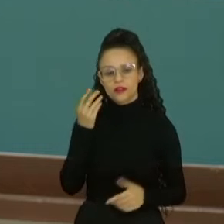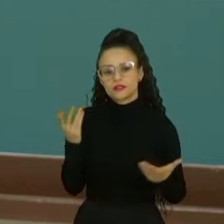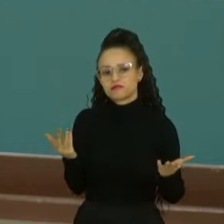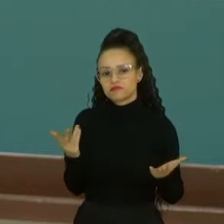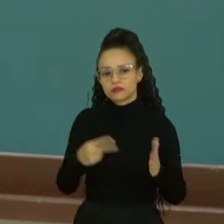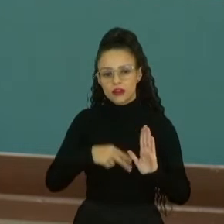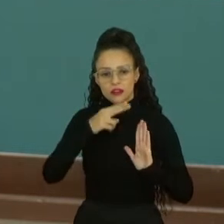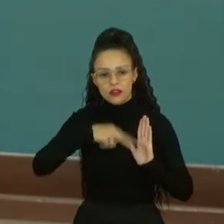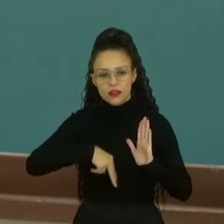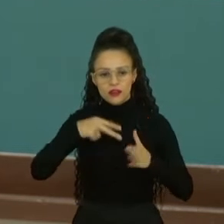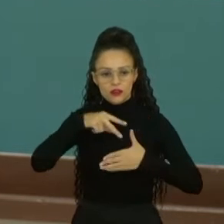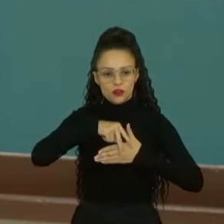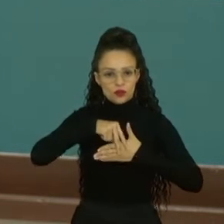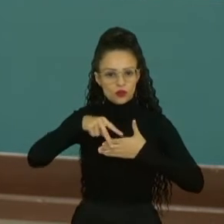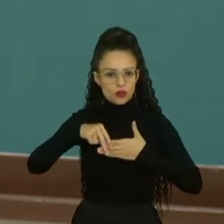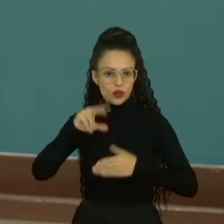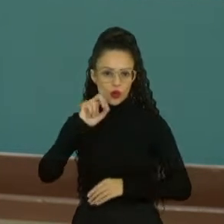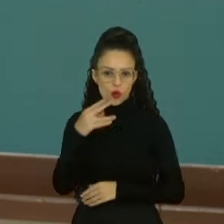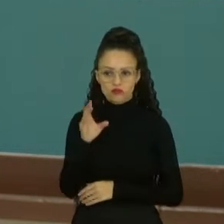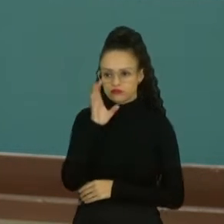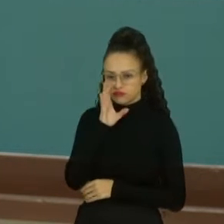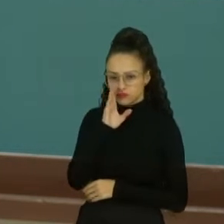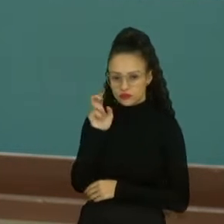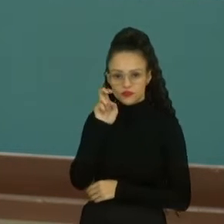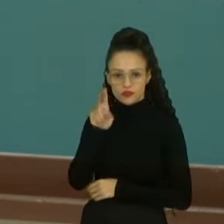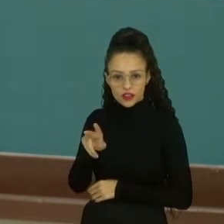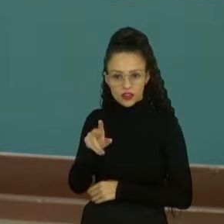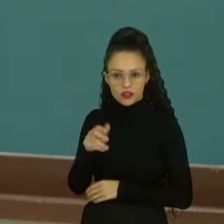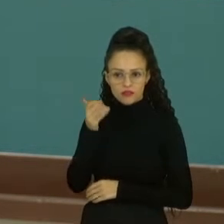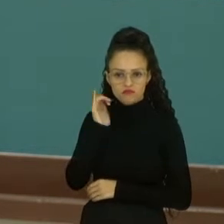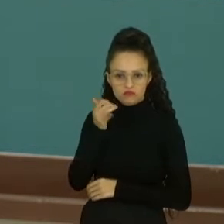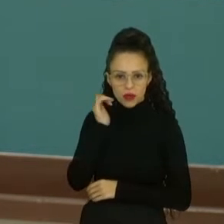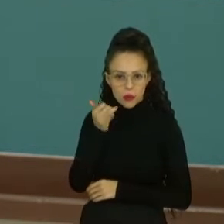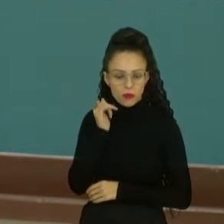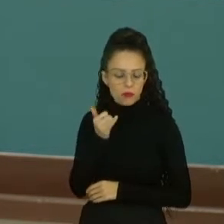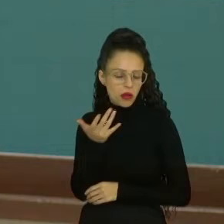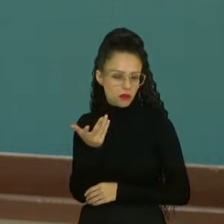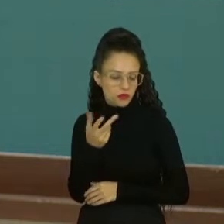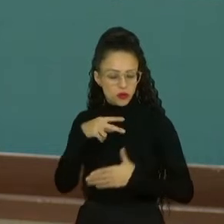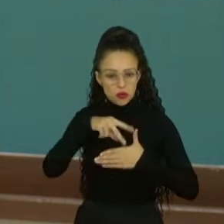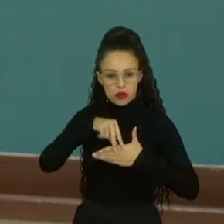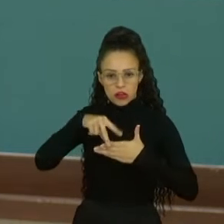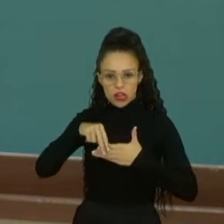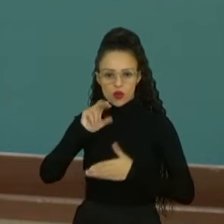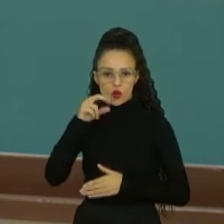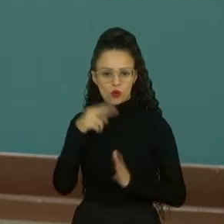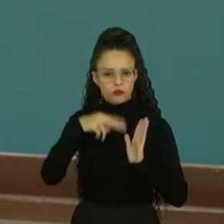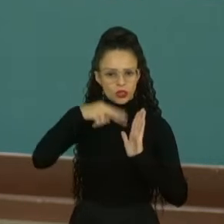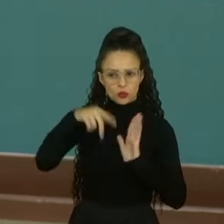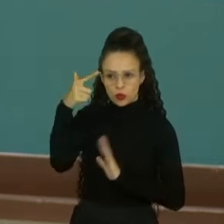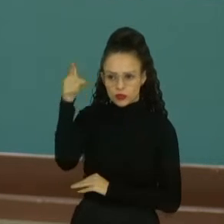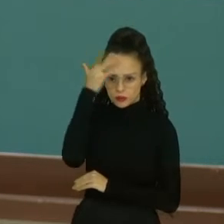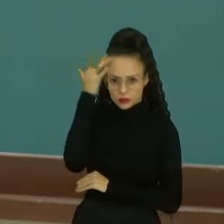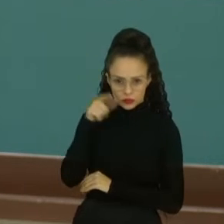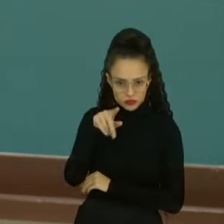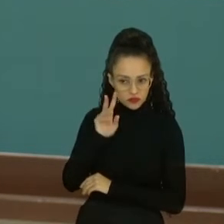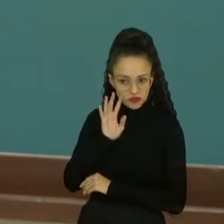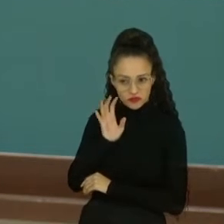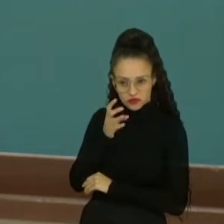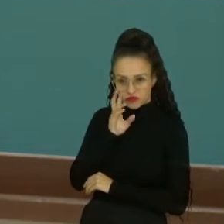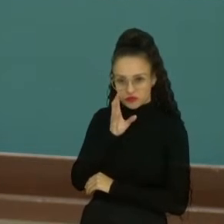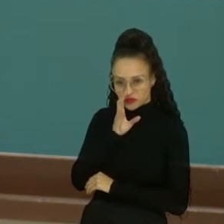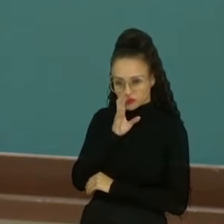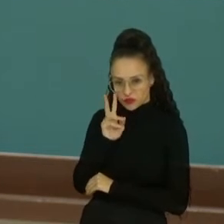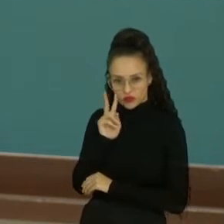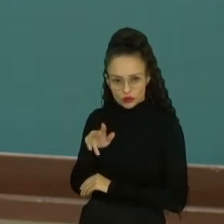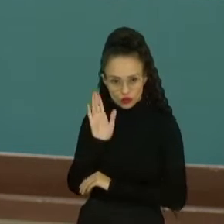ler ou até mesmo de ouvir cordéis contados ou lidos por outras pessoas? Então, muito interessante